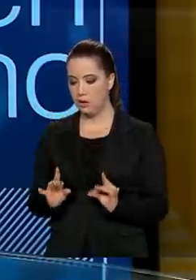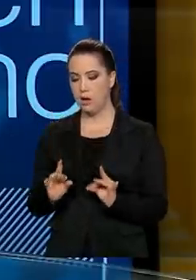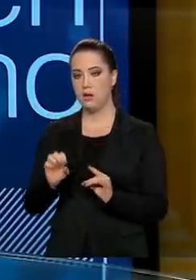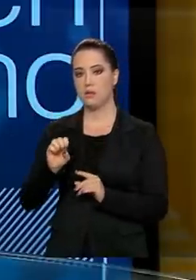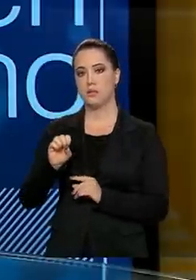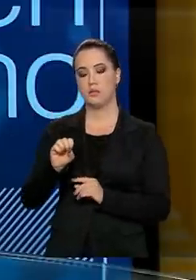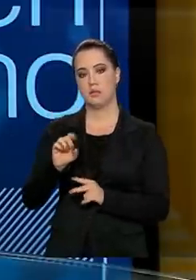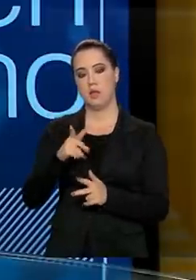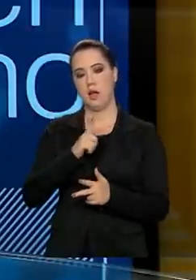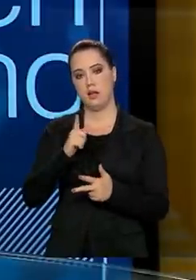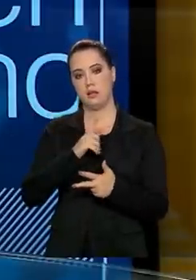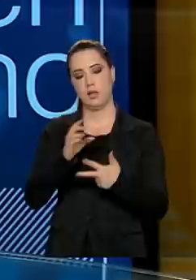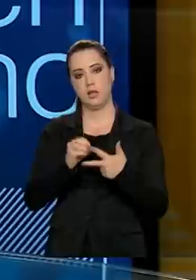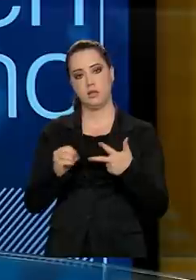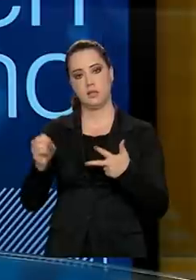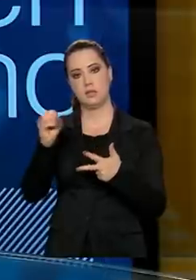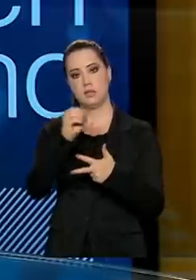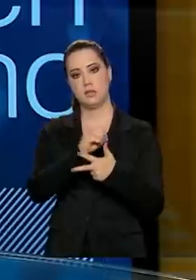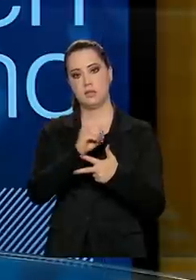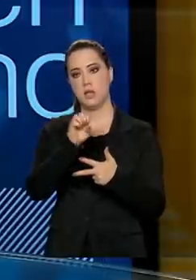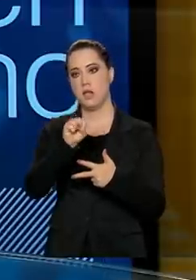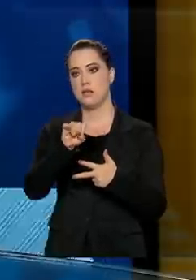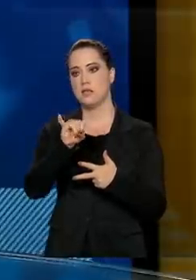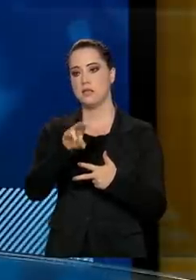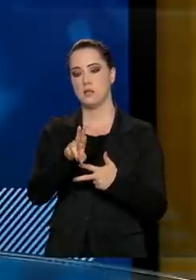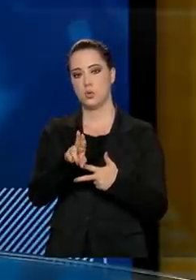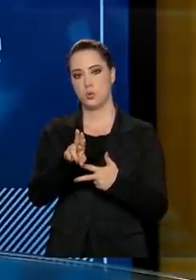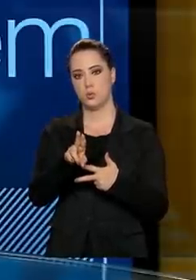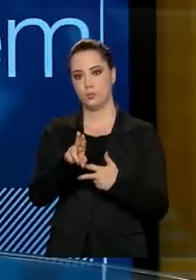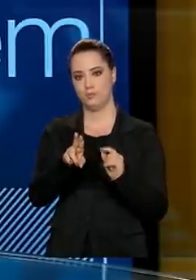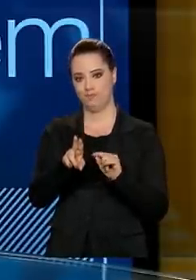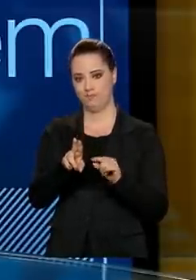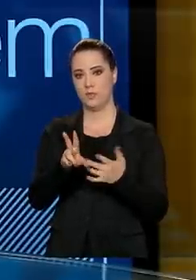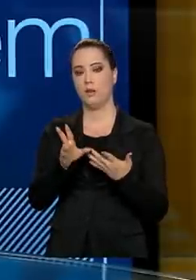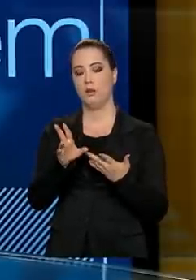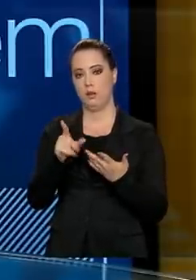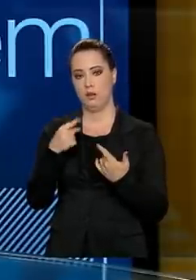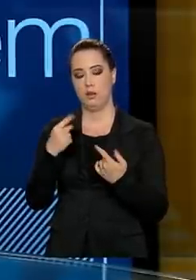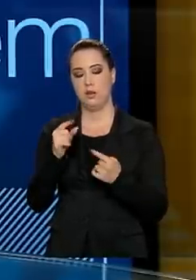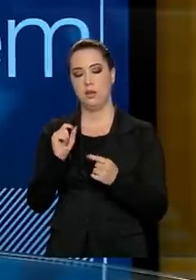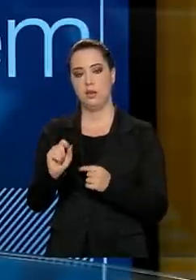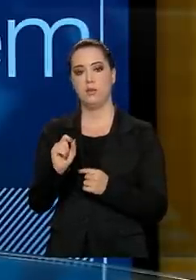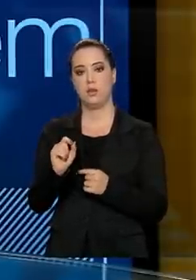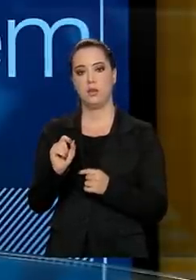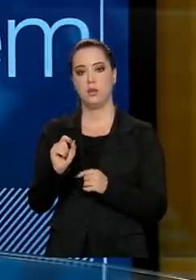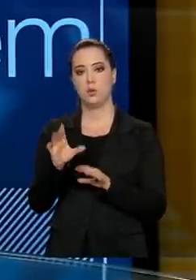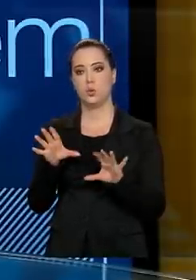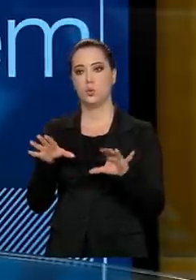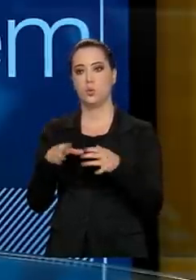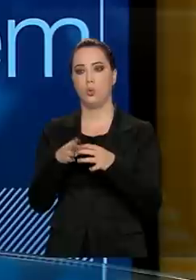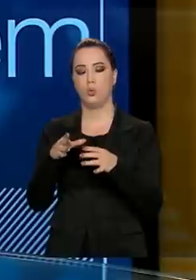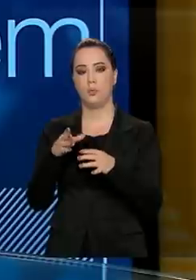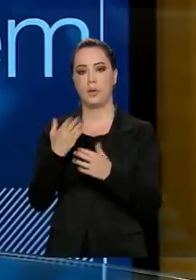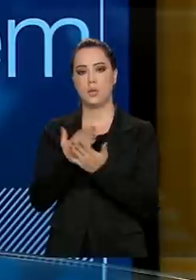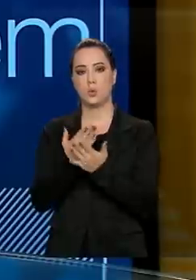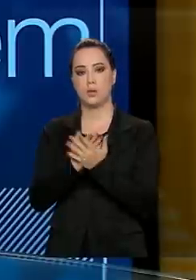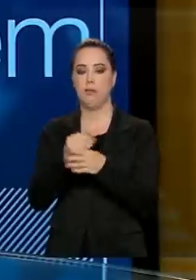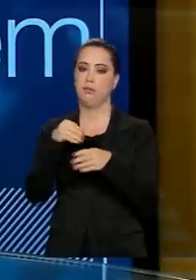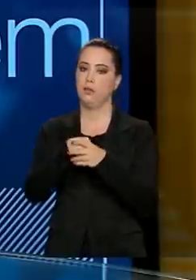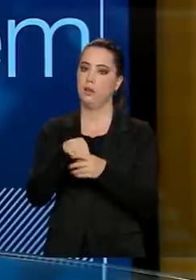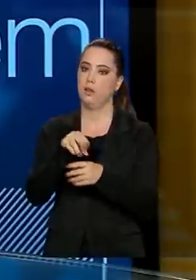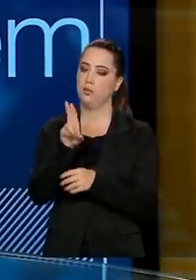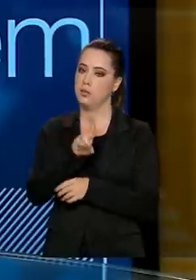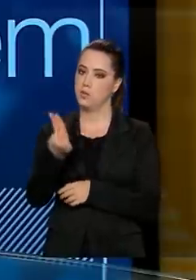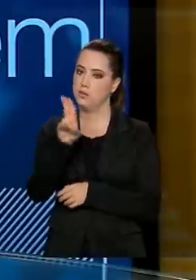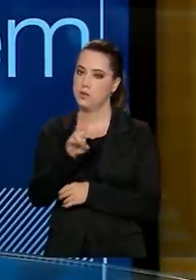fará o processo seletivo do SISU, que é para as vagas do setor público. Você pode me perguntar,